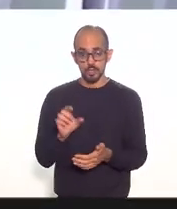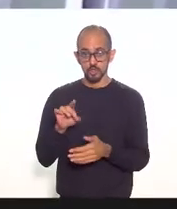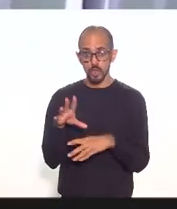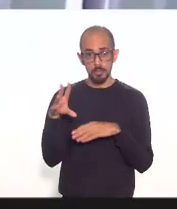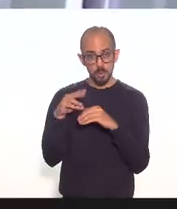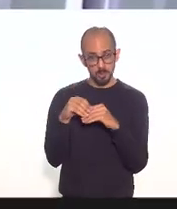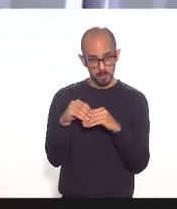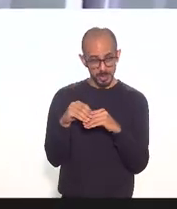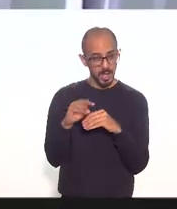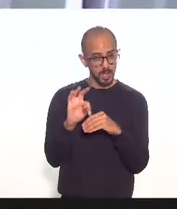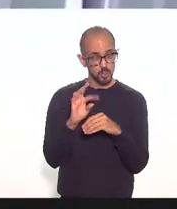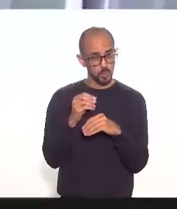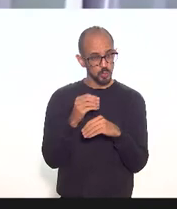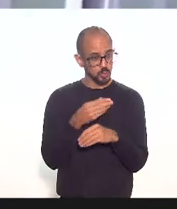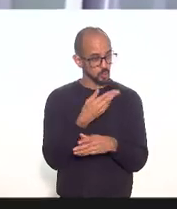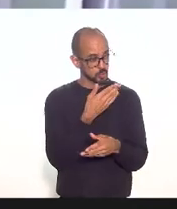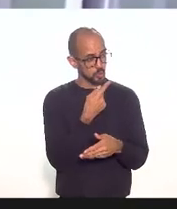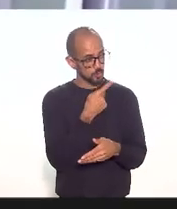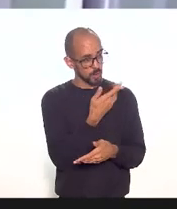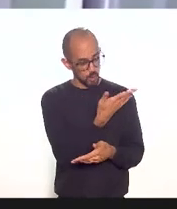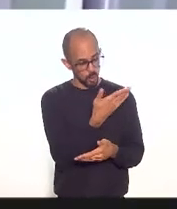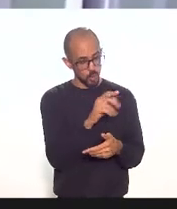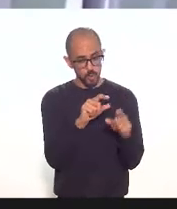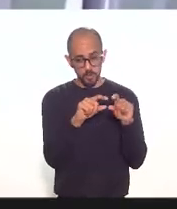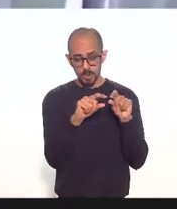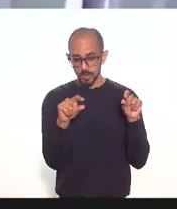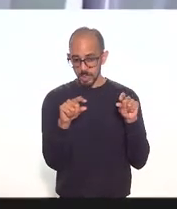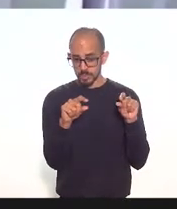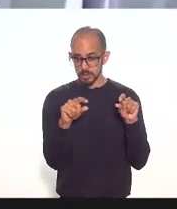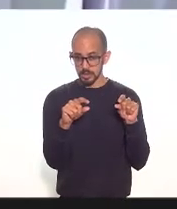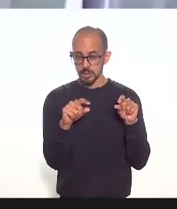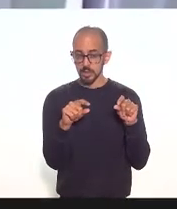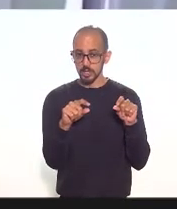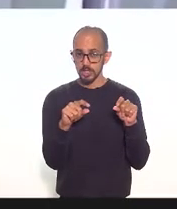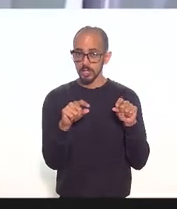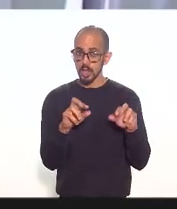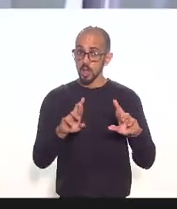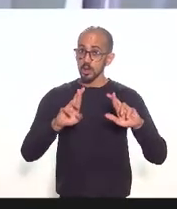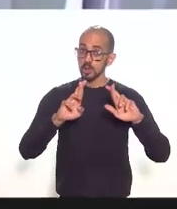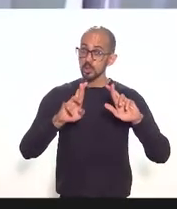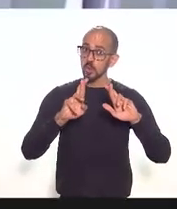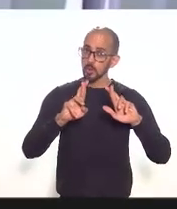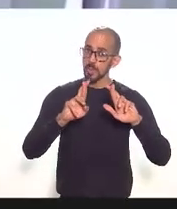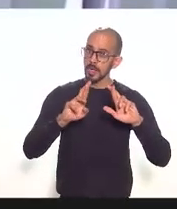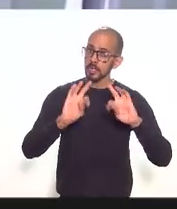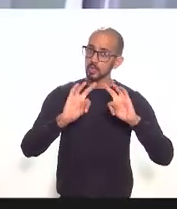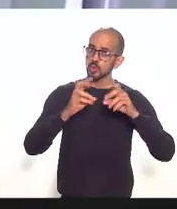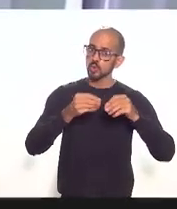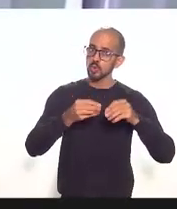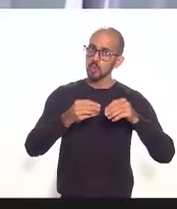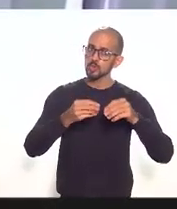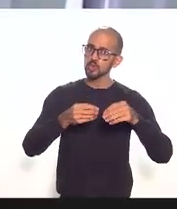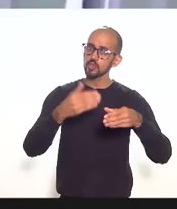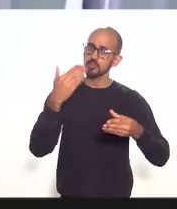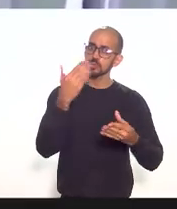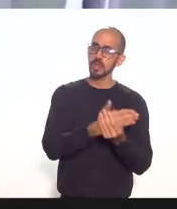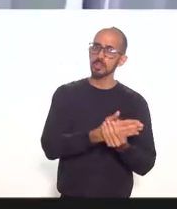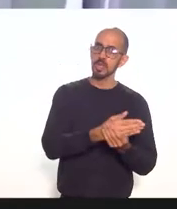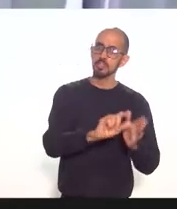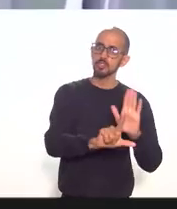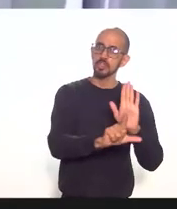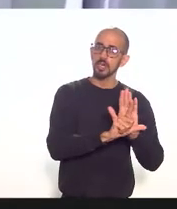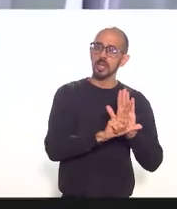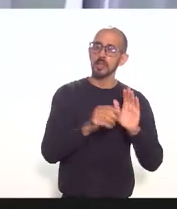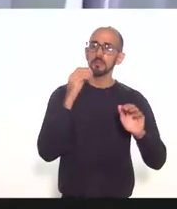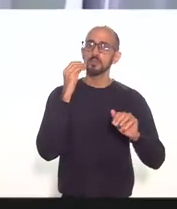endossar o que vossa excelência estava falando em uma frase quem dera todos os projetos de lei pudessem ser discutidos em